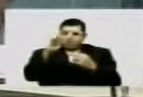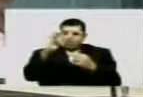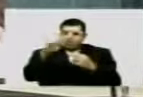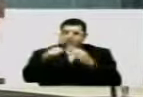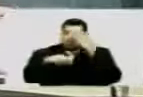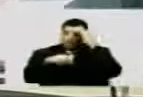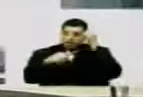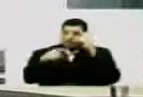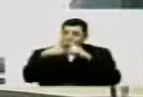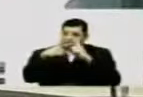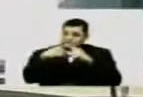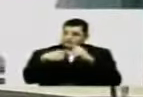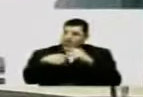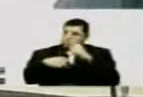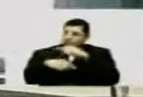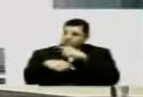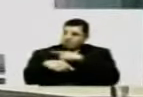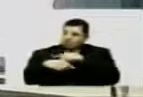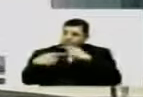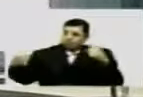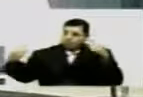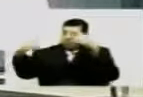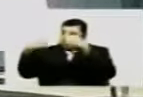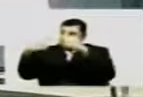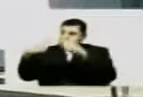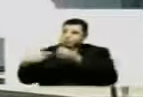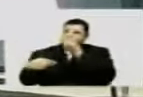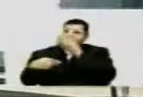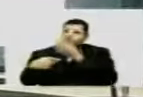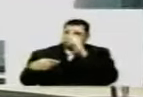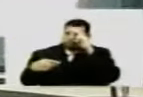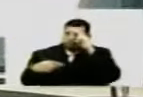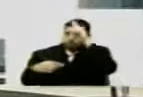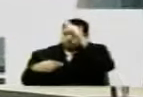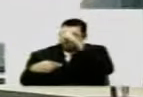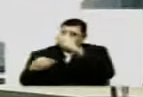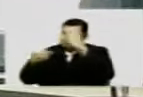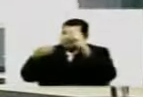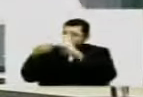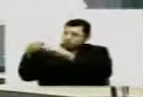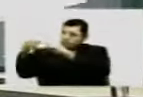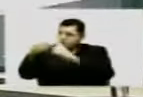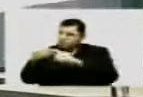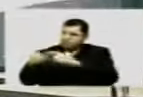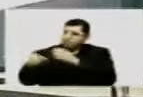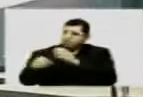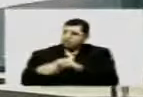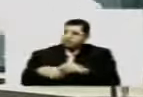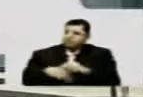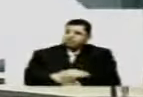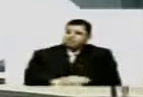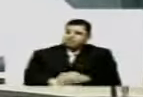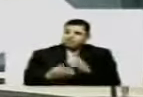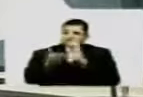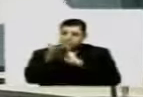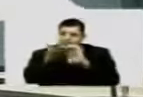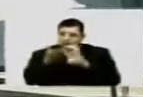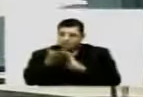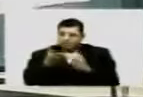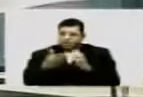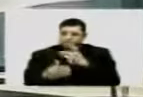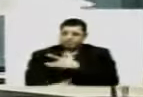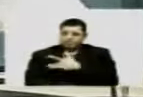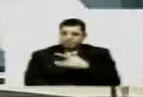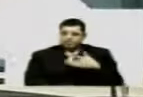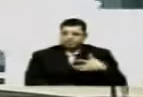por que, deputada Vera, a vossa excelência que tem uma ligação muito forte com aquele município? A Secretaria